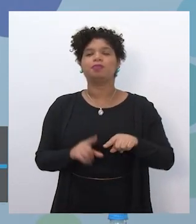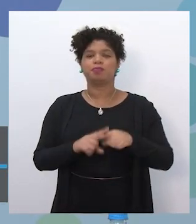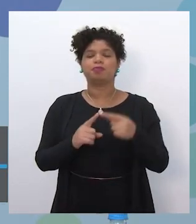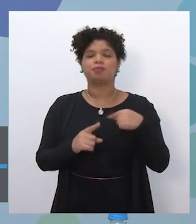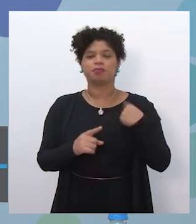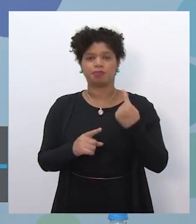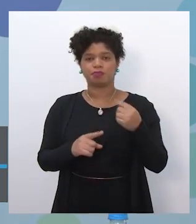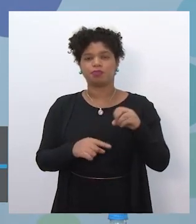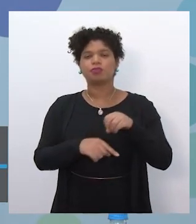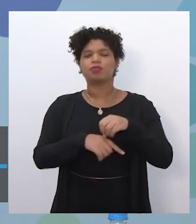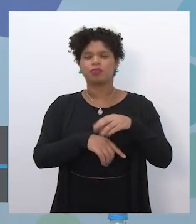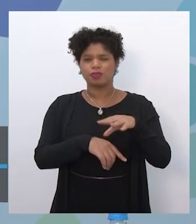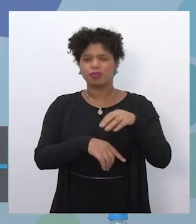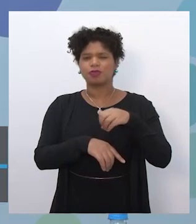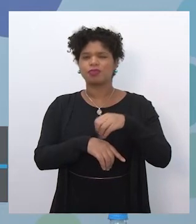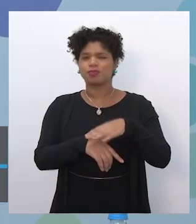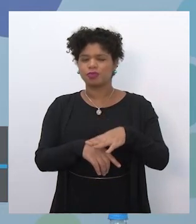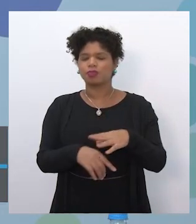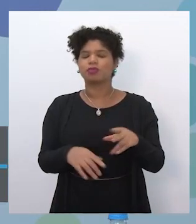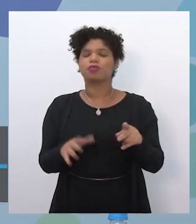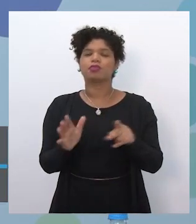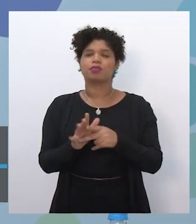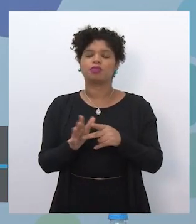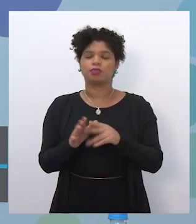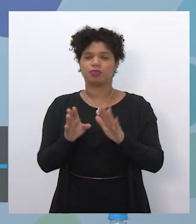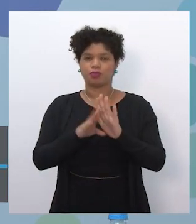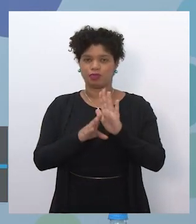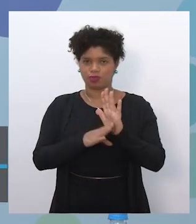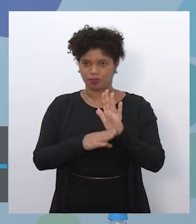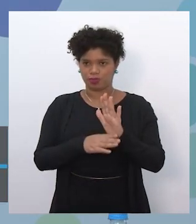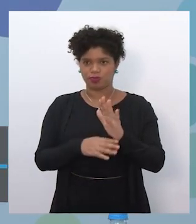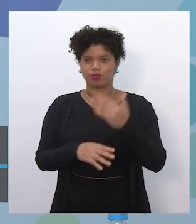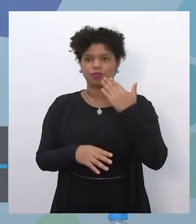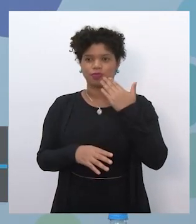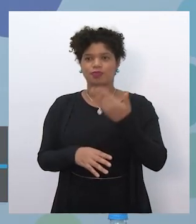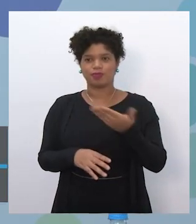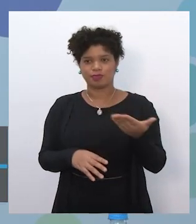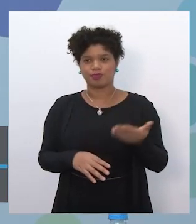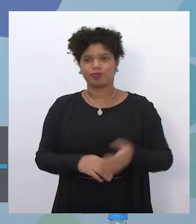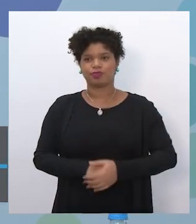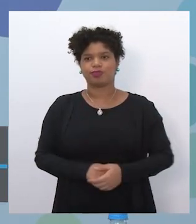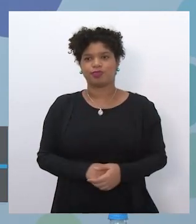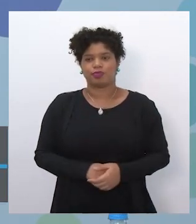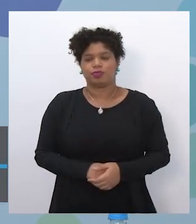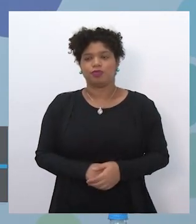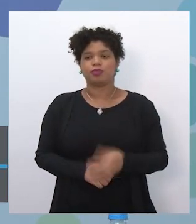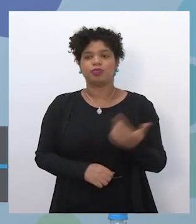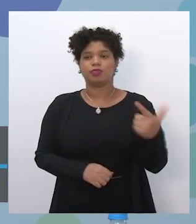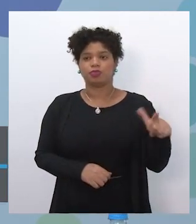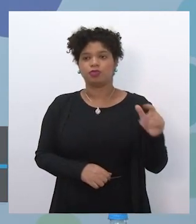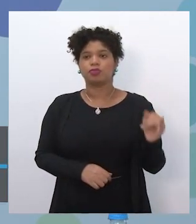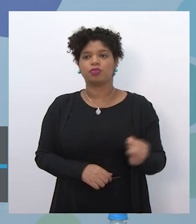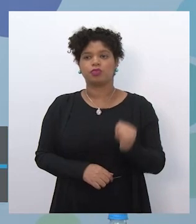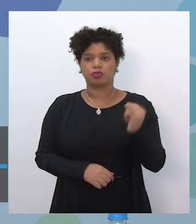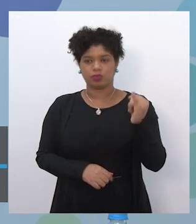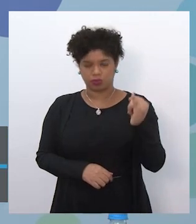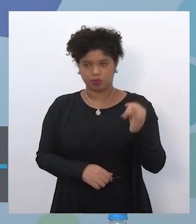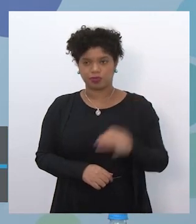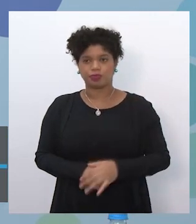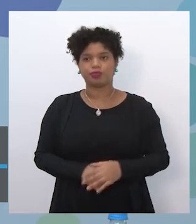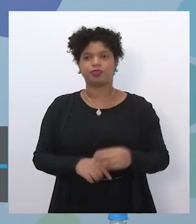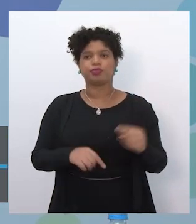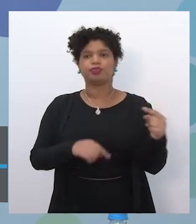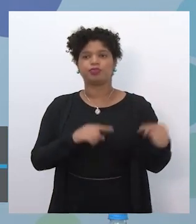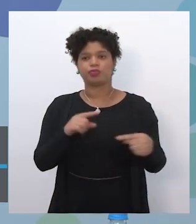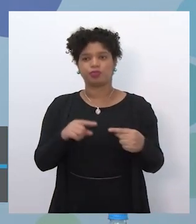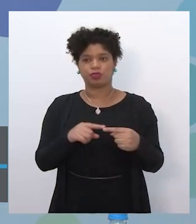desenvolvimento de missões a partir do coteiro que a gente vai estar criando. Um ponto importante sobre as missões,